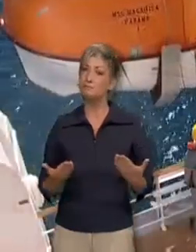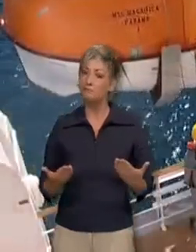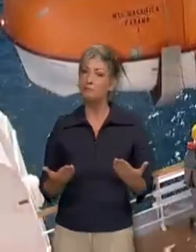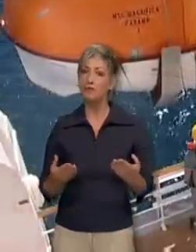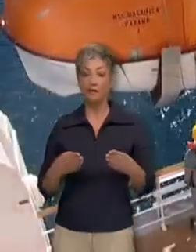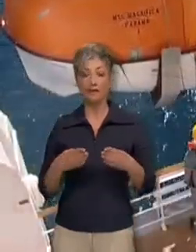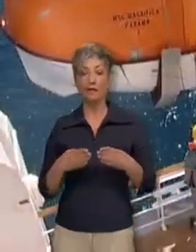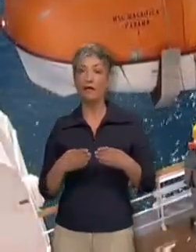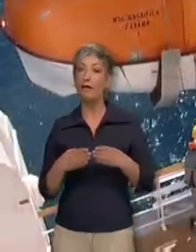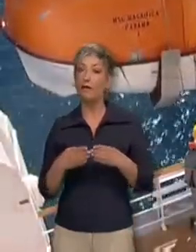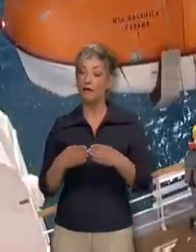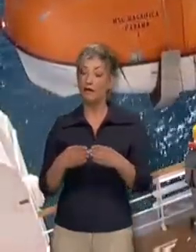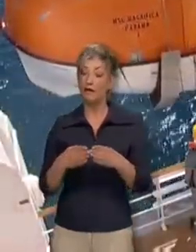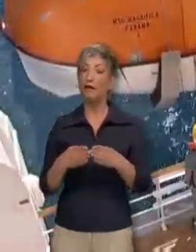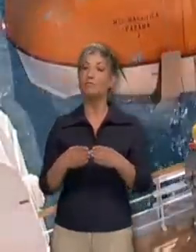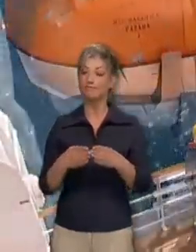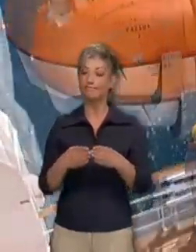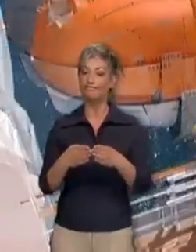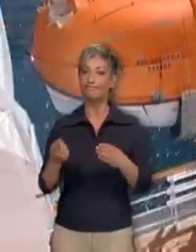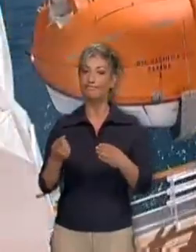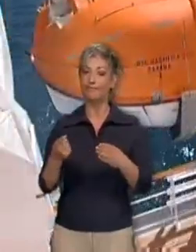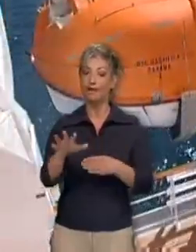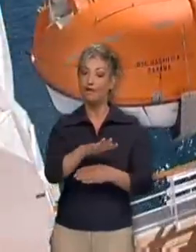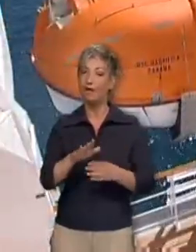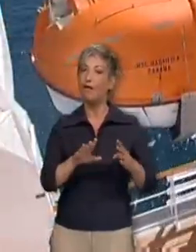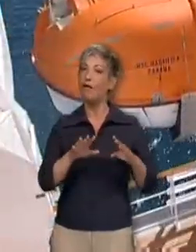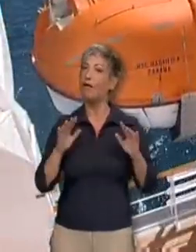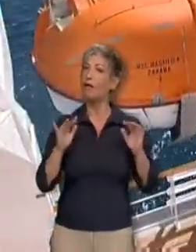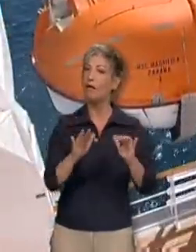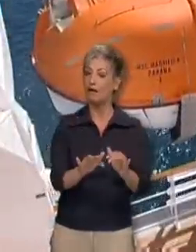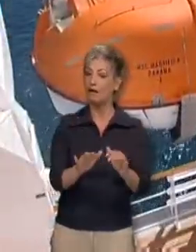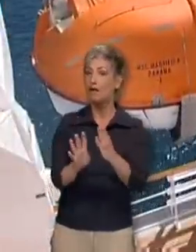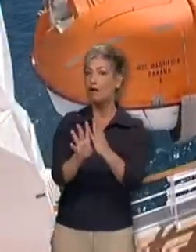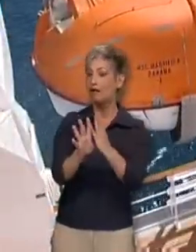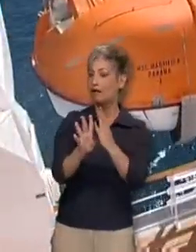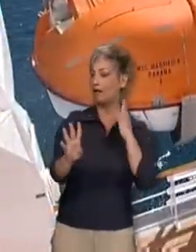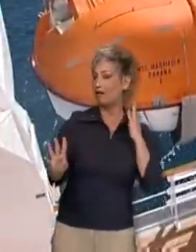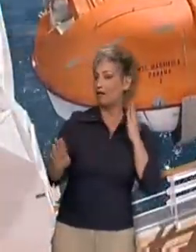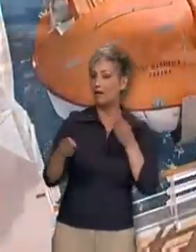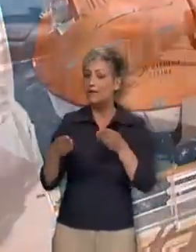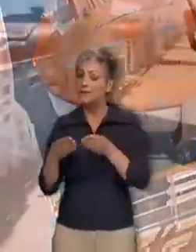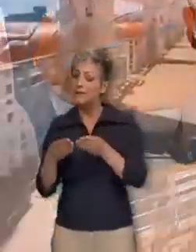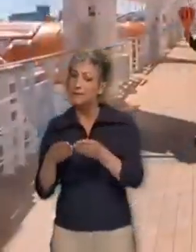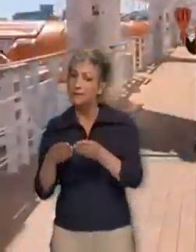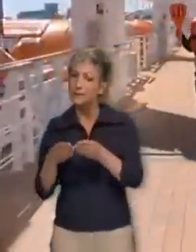Se necessário abandonar o navio, as embarcações salva-vidas estarão prontas no convés de embarque.